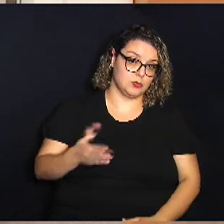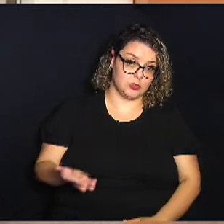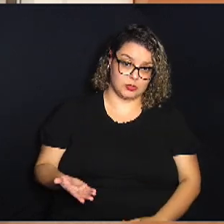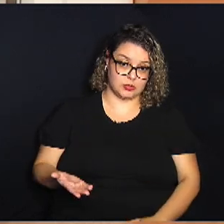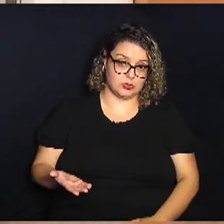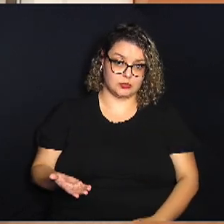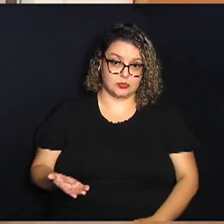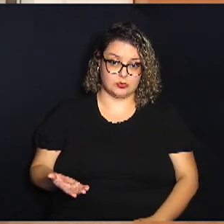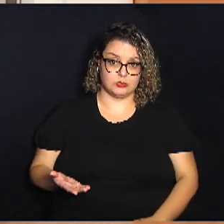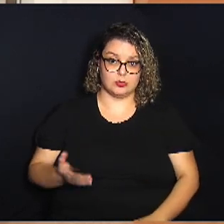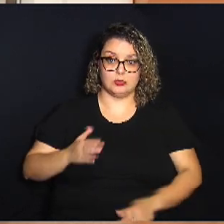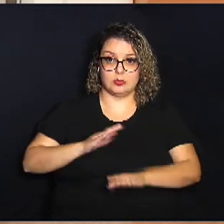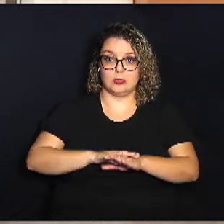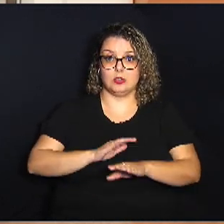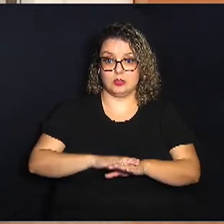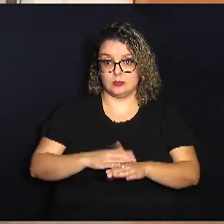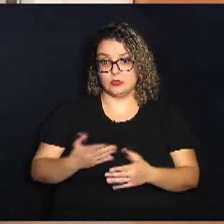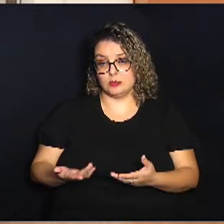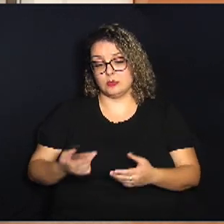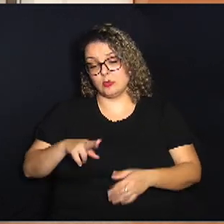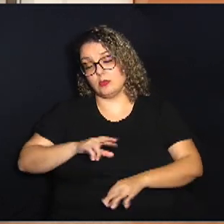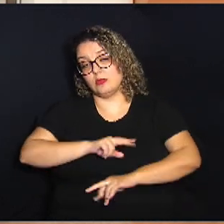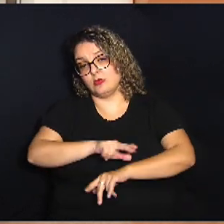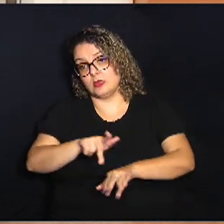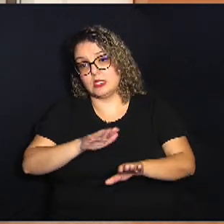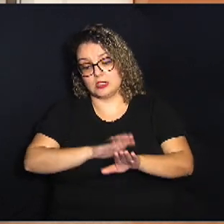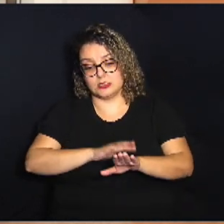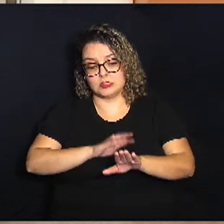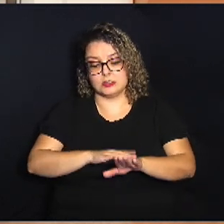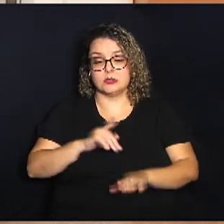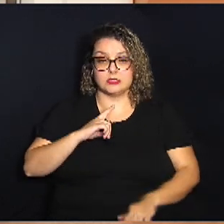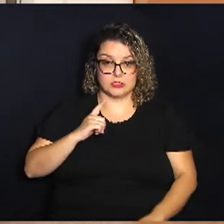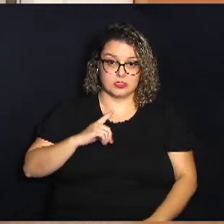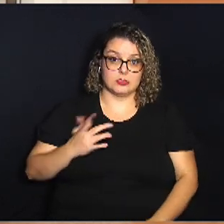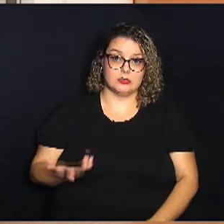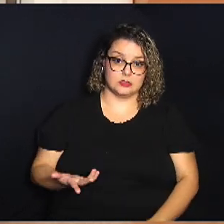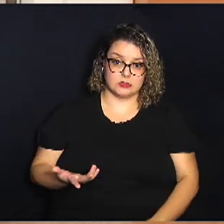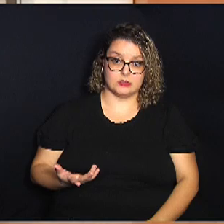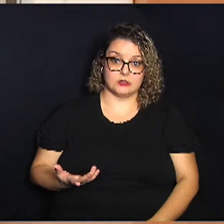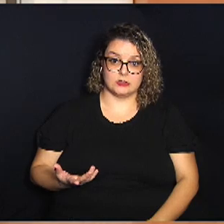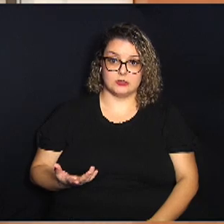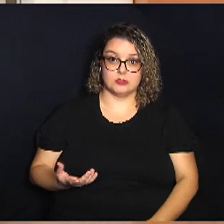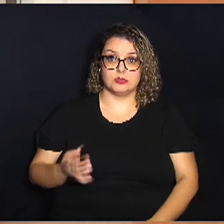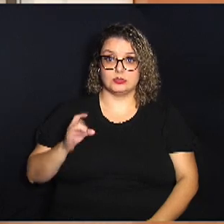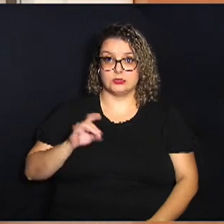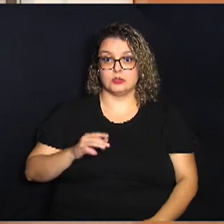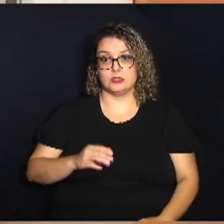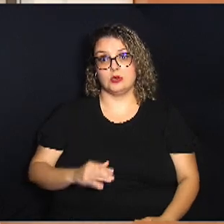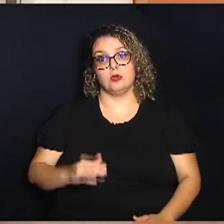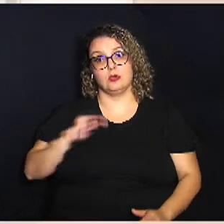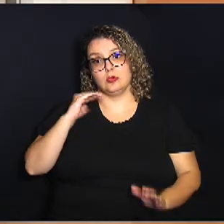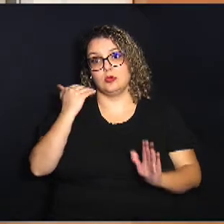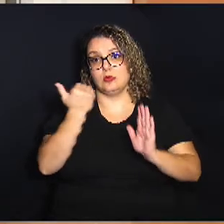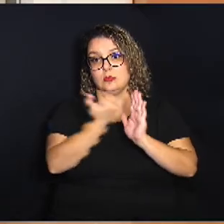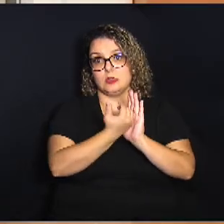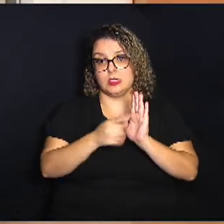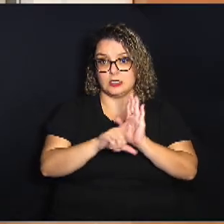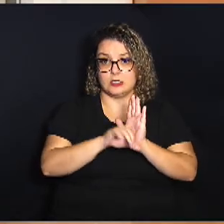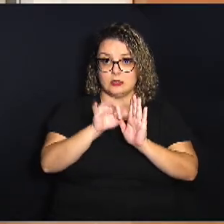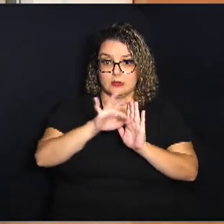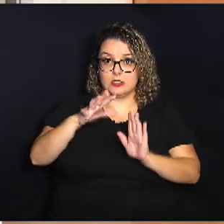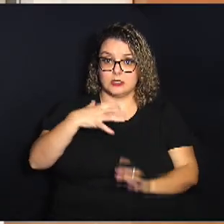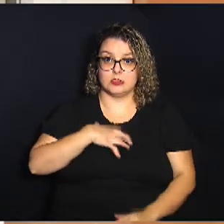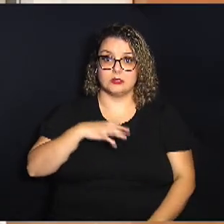ação ou ações que a gente possa ter se não seguirmos a nossa legislação federal dessa